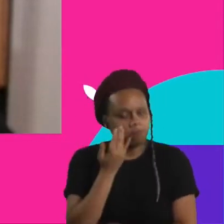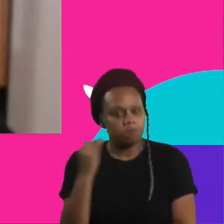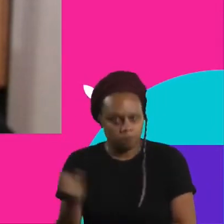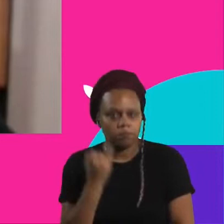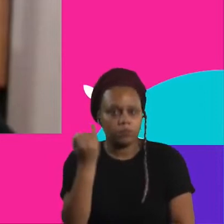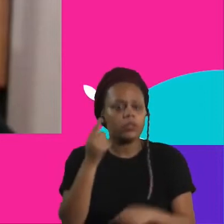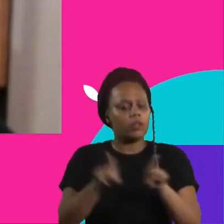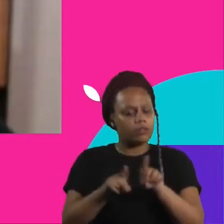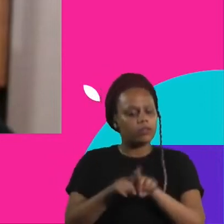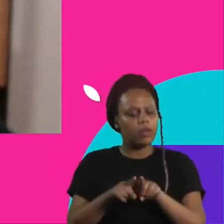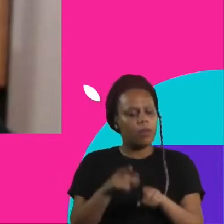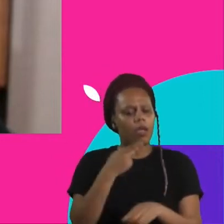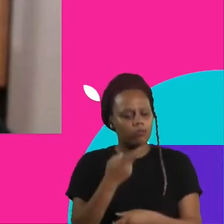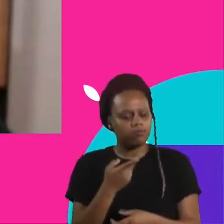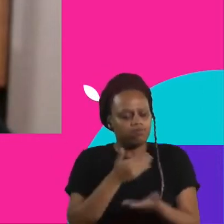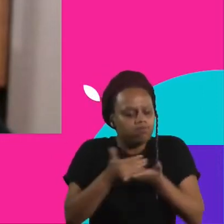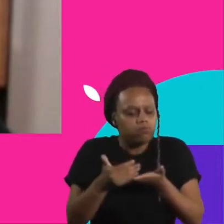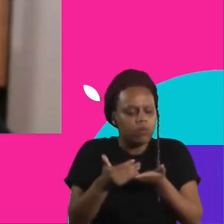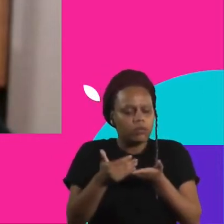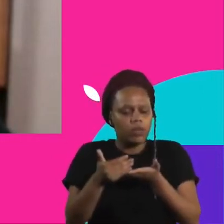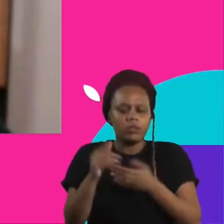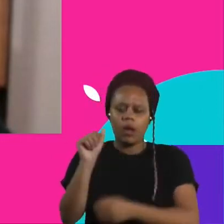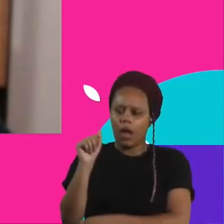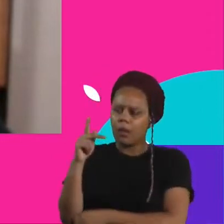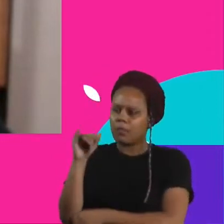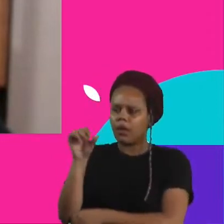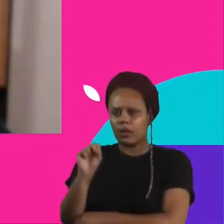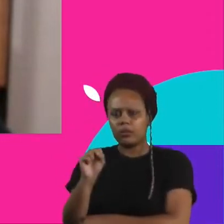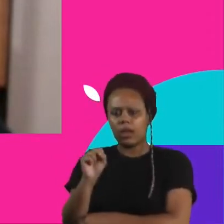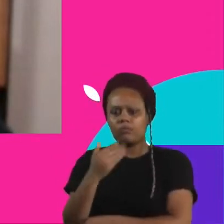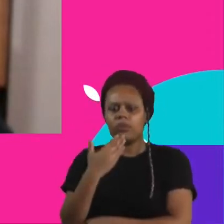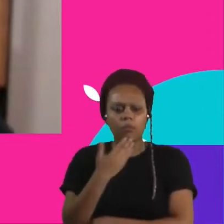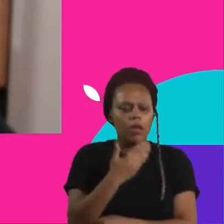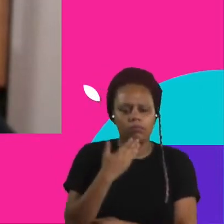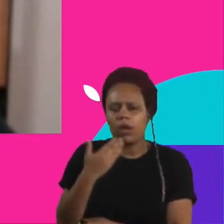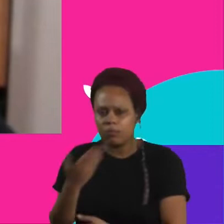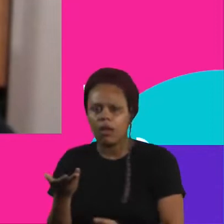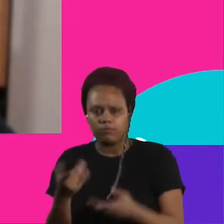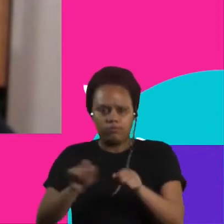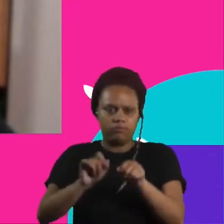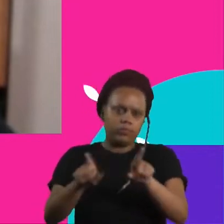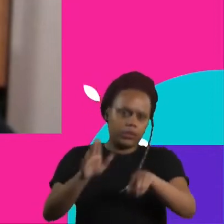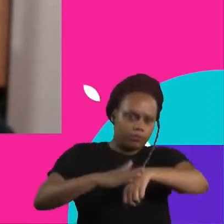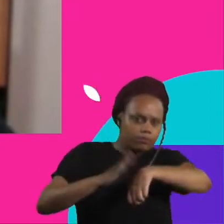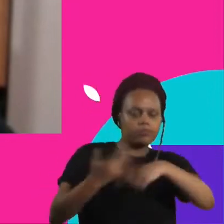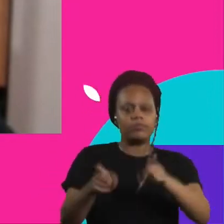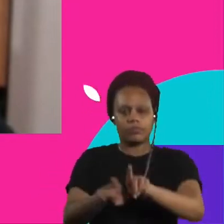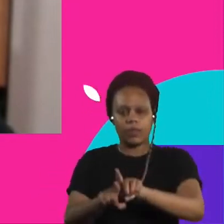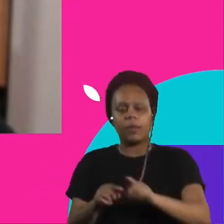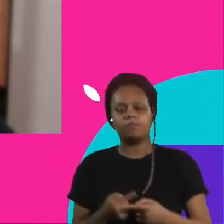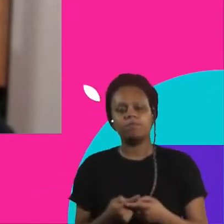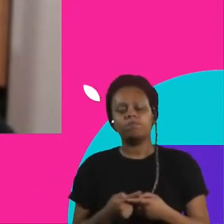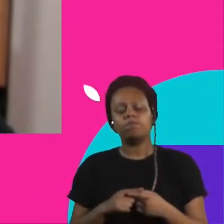APIs, né? Essa integrante aí do conselho do idoso da cidade. Depois ela foi em outros cafés